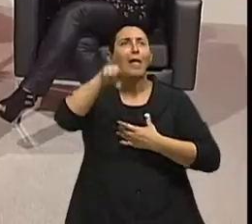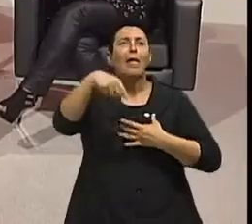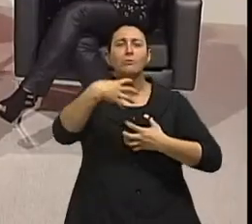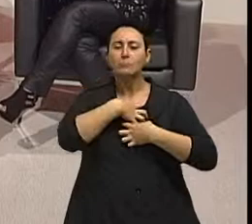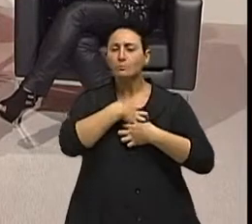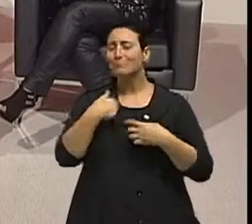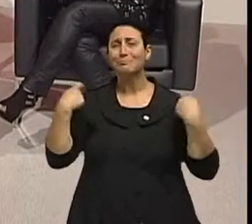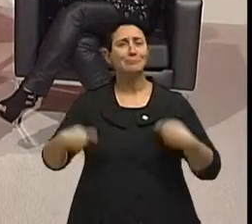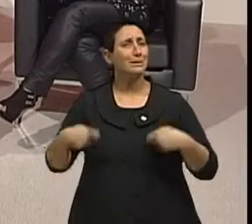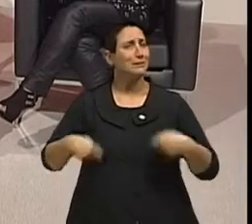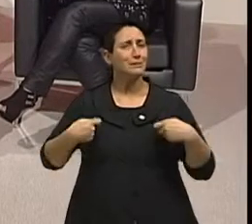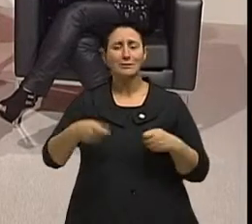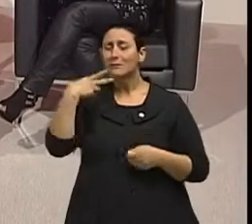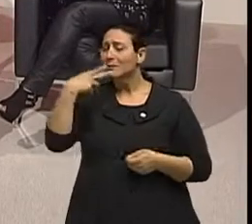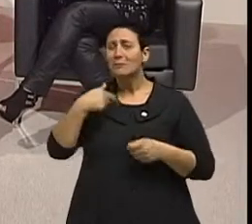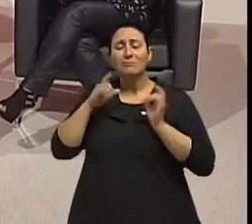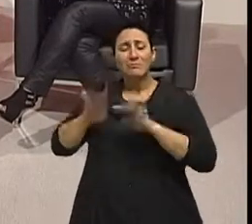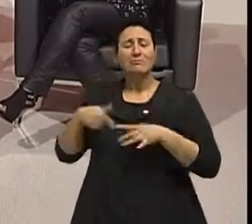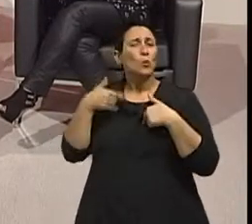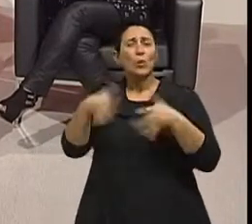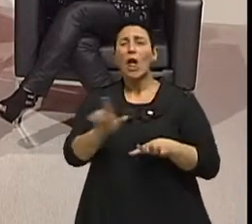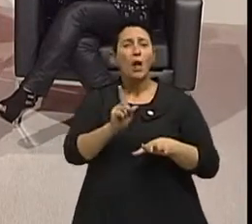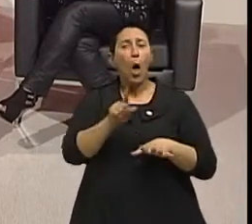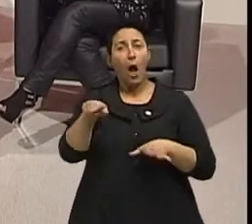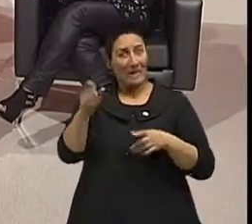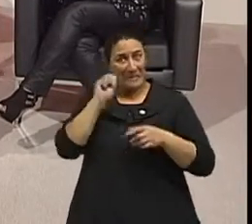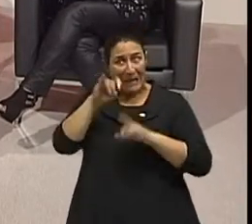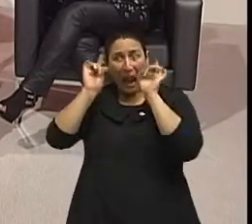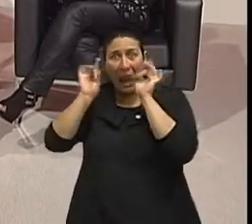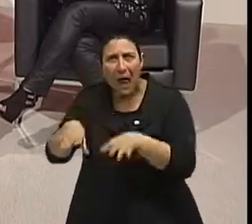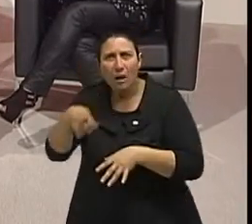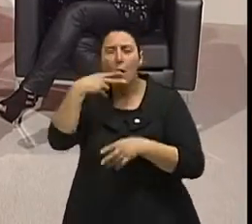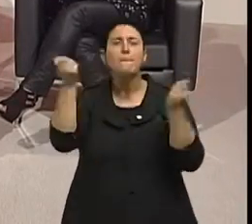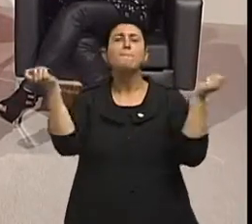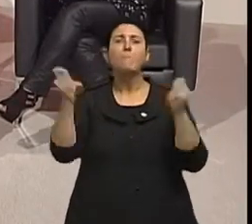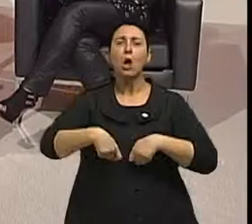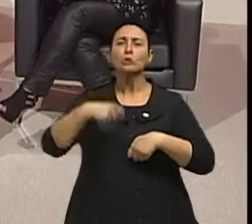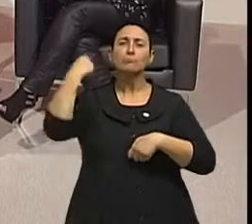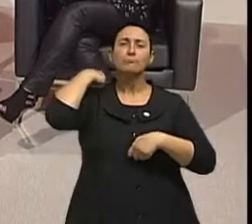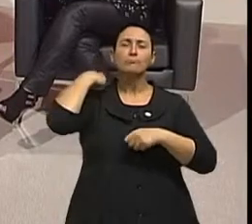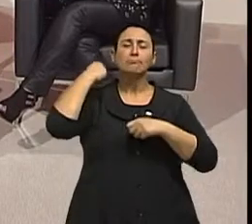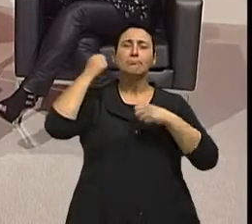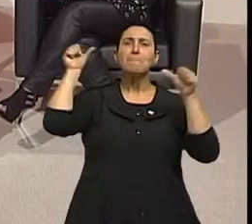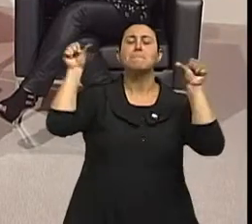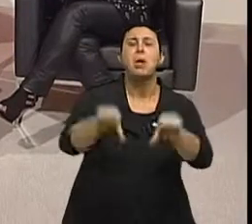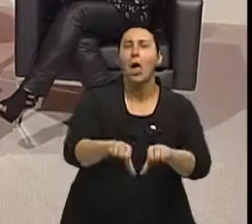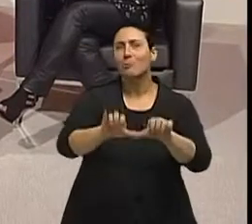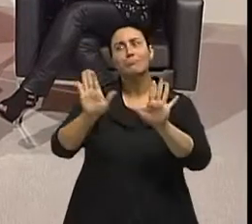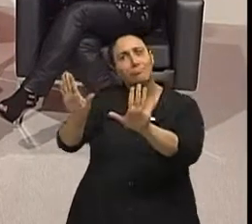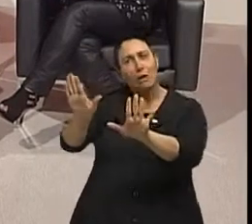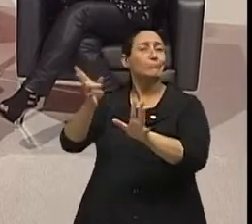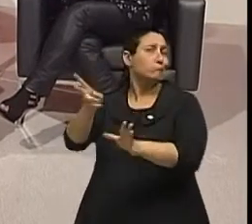sempre. A vantagem de se abandonar o cigarro pode ser muito maior se precocemente, mas ela sempre existe, mesmo em casos avançados. Ah, ok.